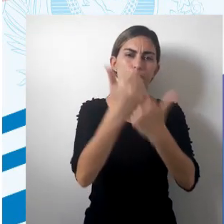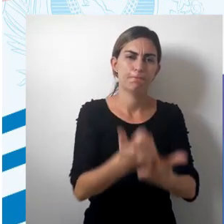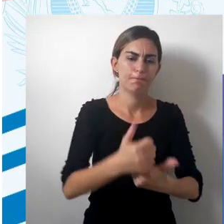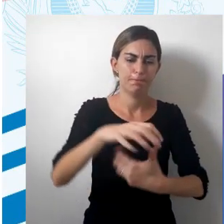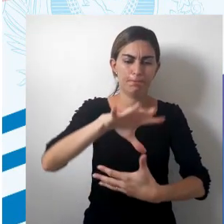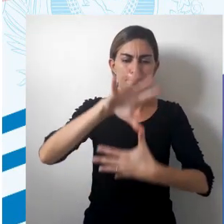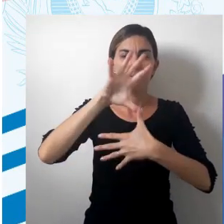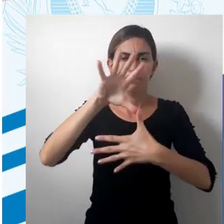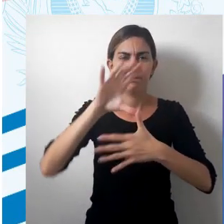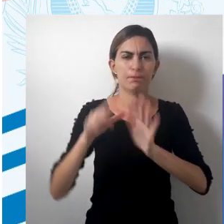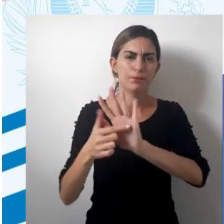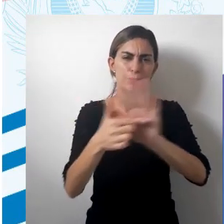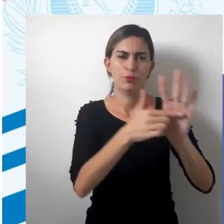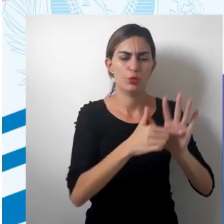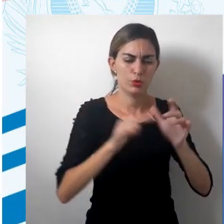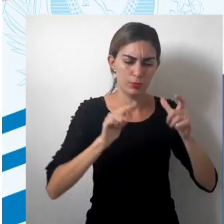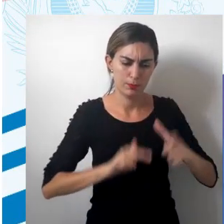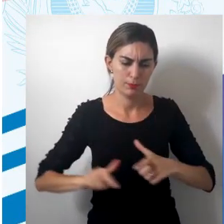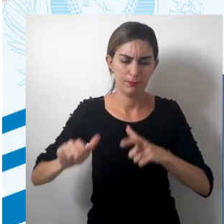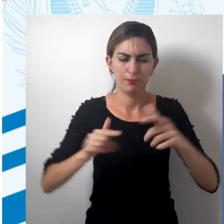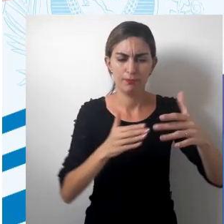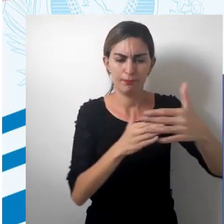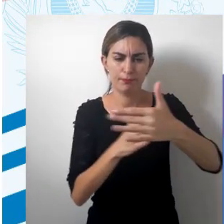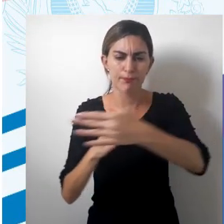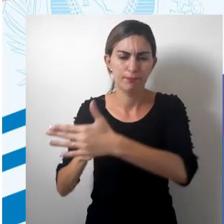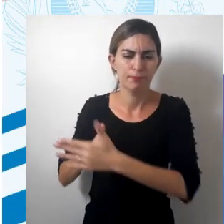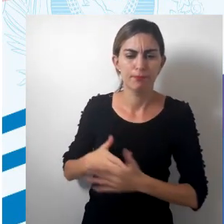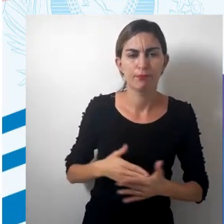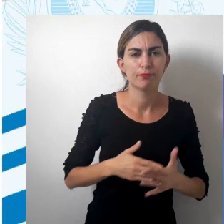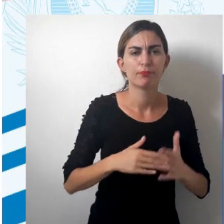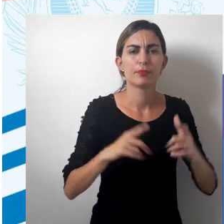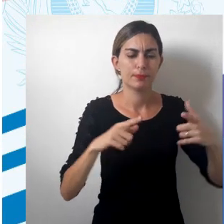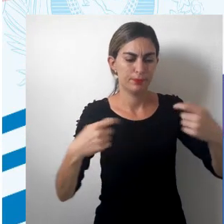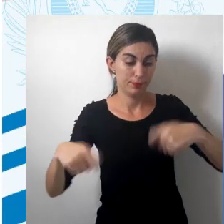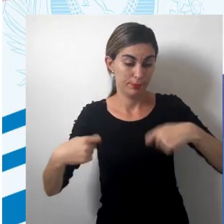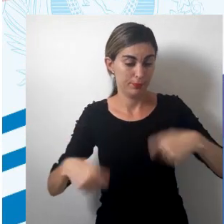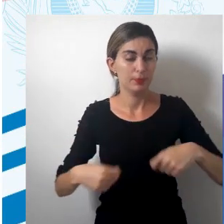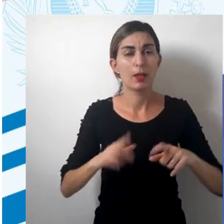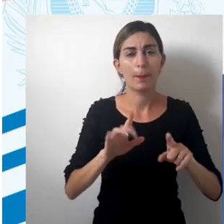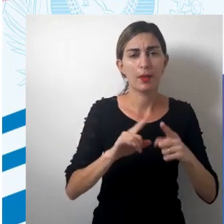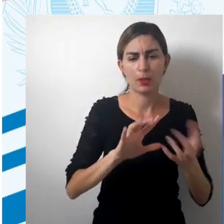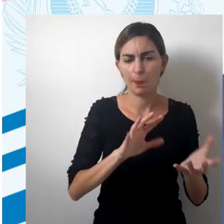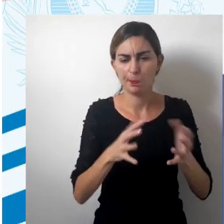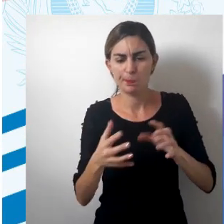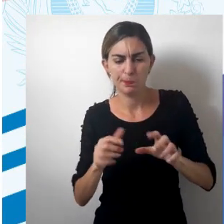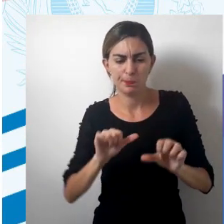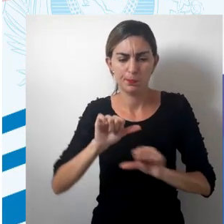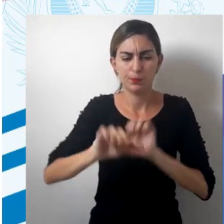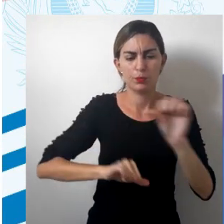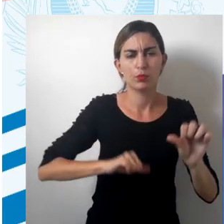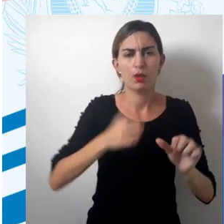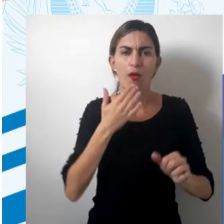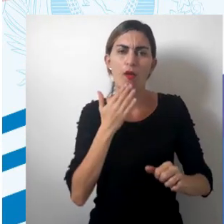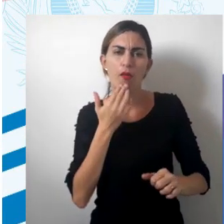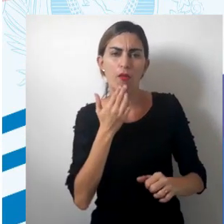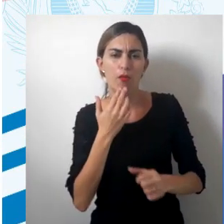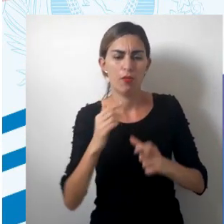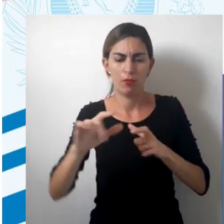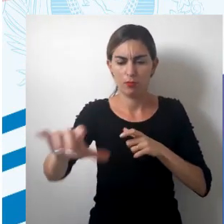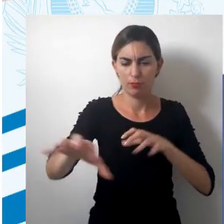do mapa, mostrando áreas bastante limitadas, com grande precisão, mas há distorção de dimensões de área